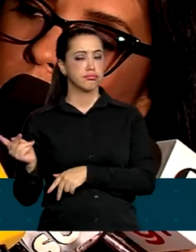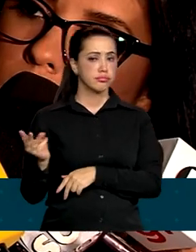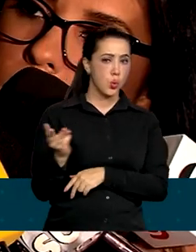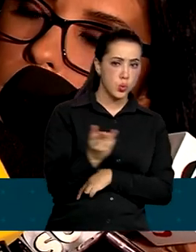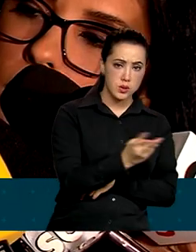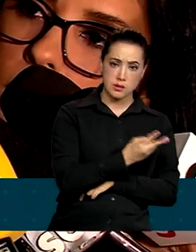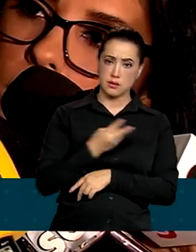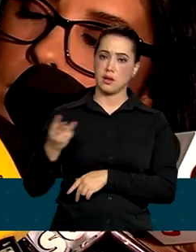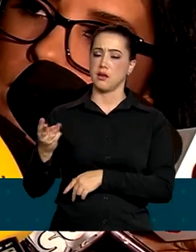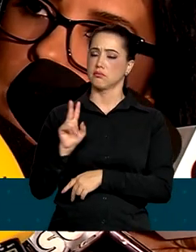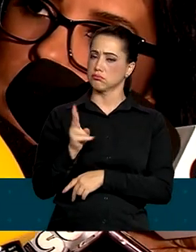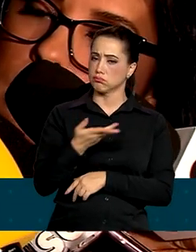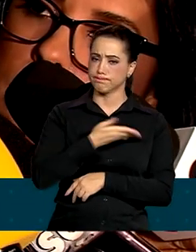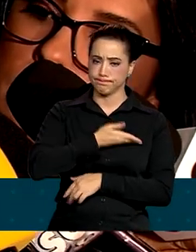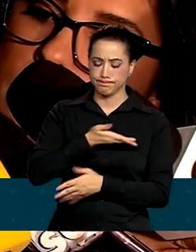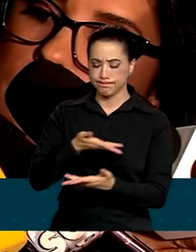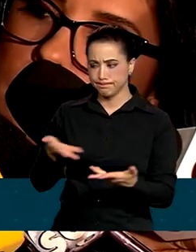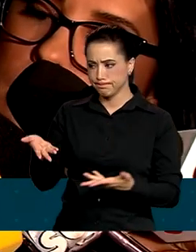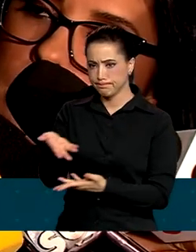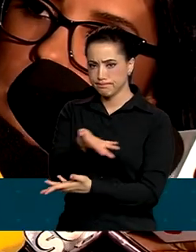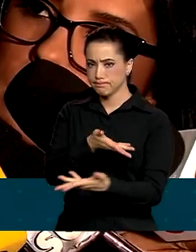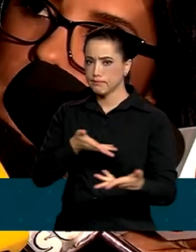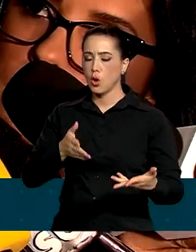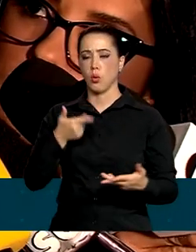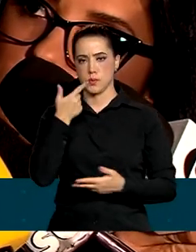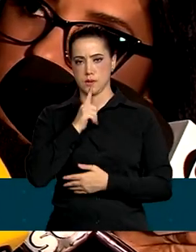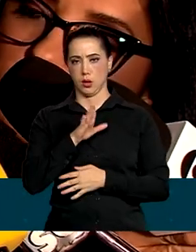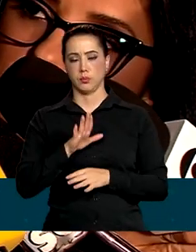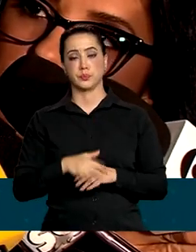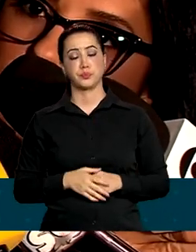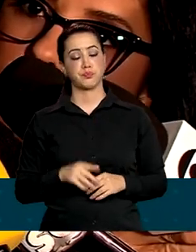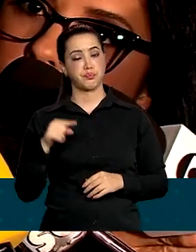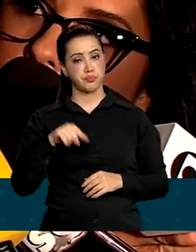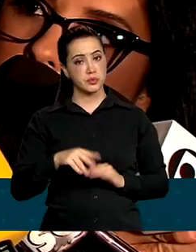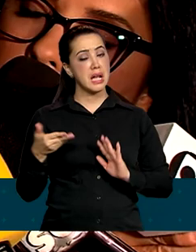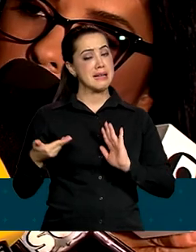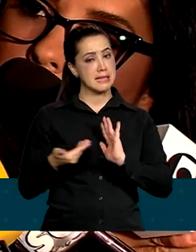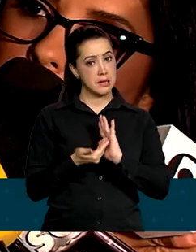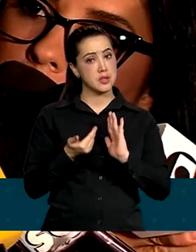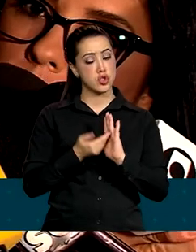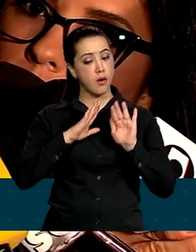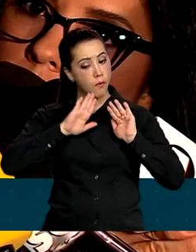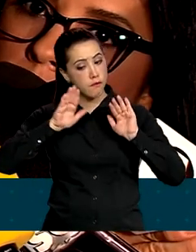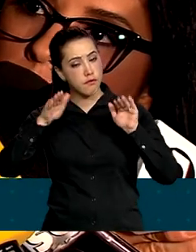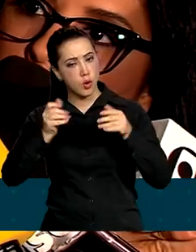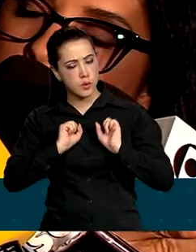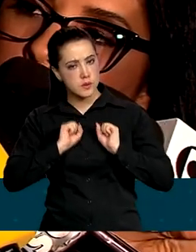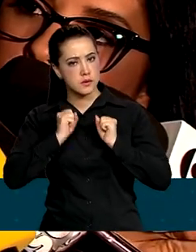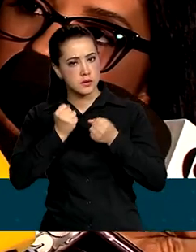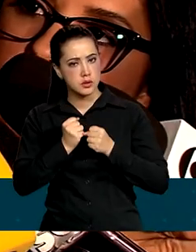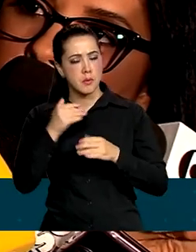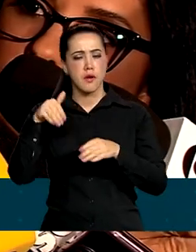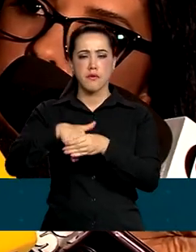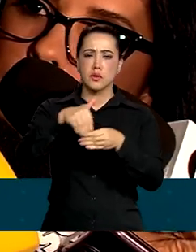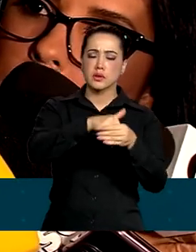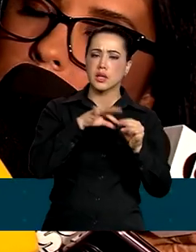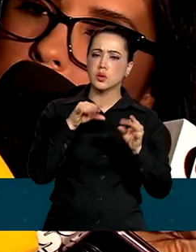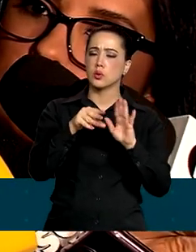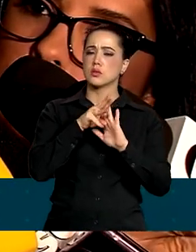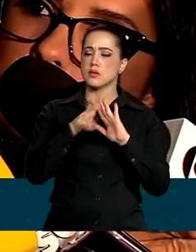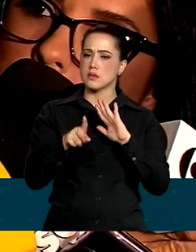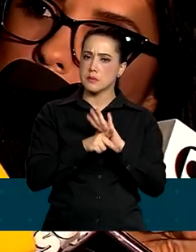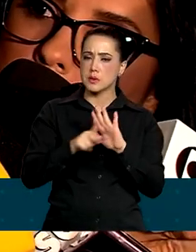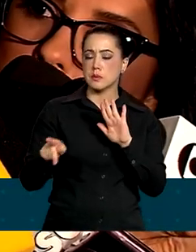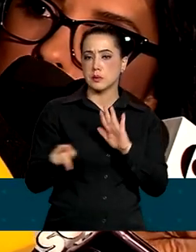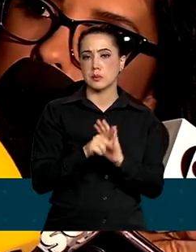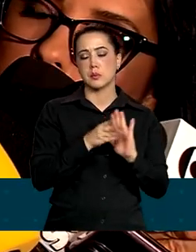A Câmara já está definindo para essa semana um esforço concentrado para votar todas as MPs que estão